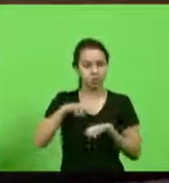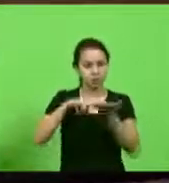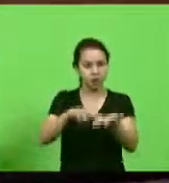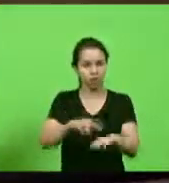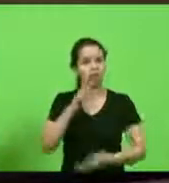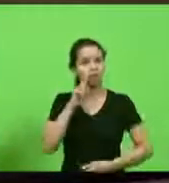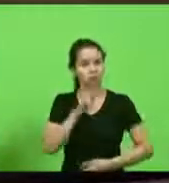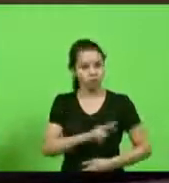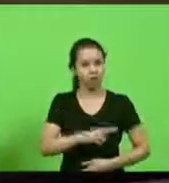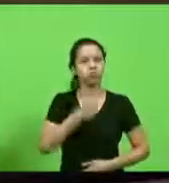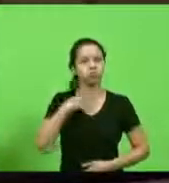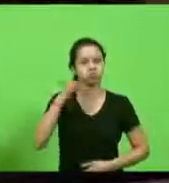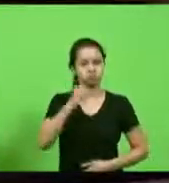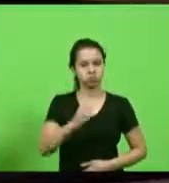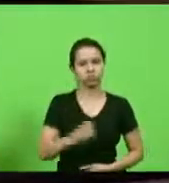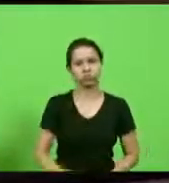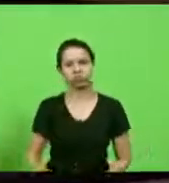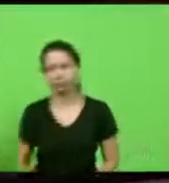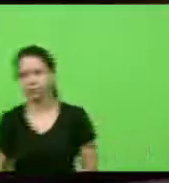tentativa de homicídio